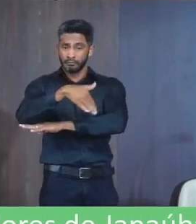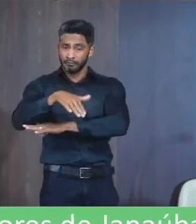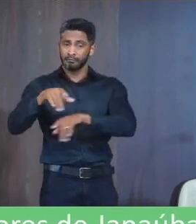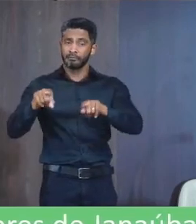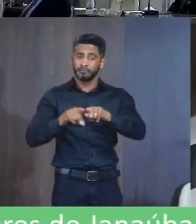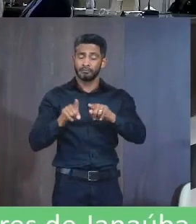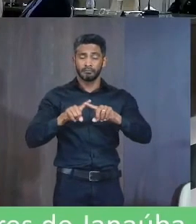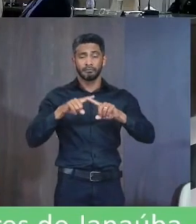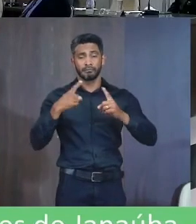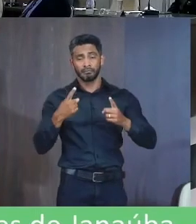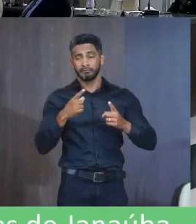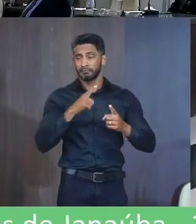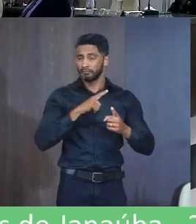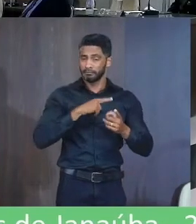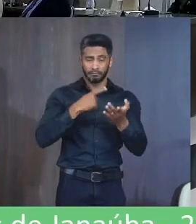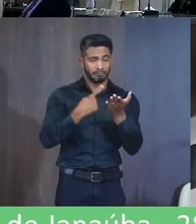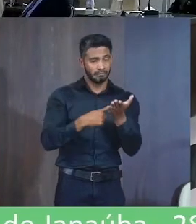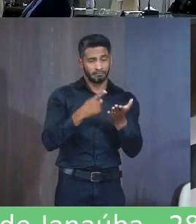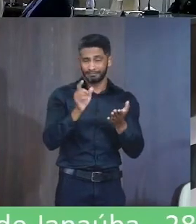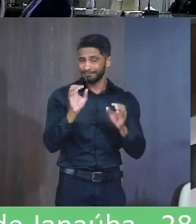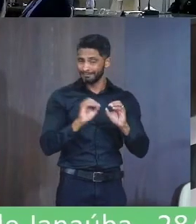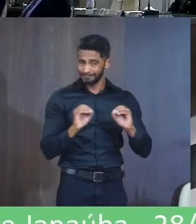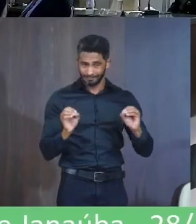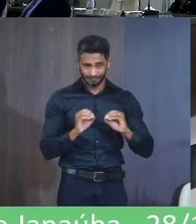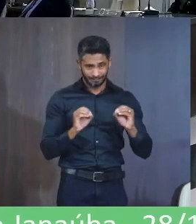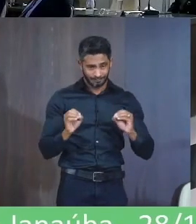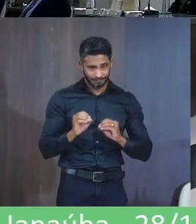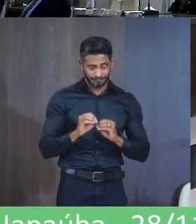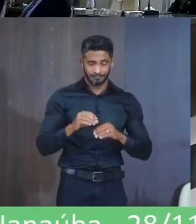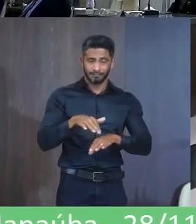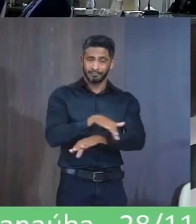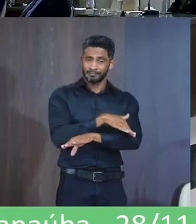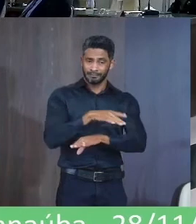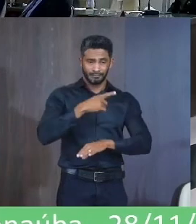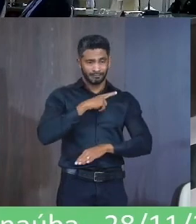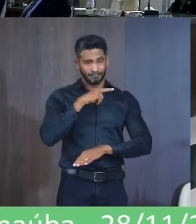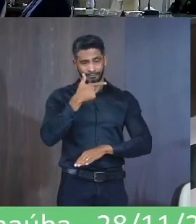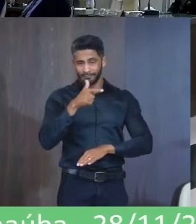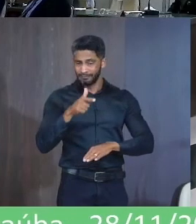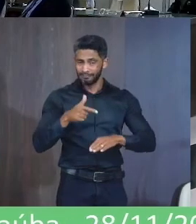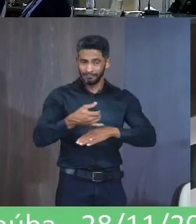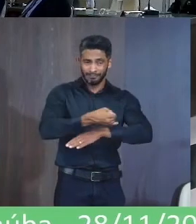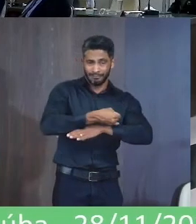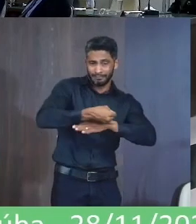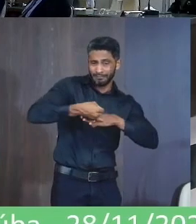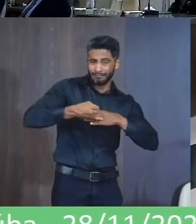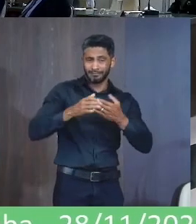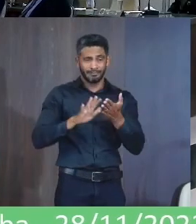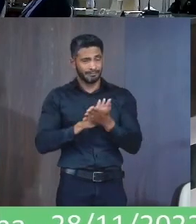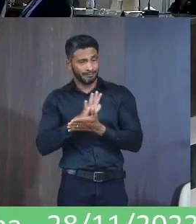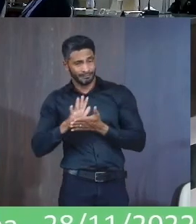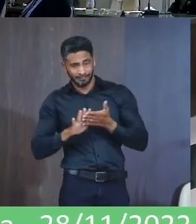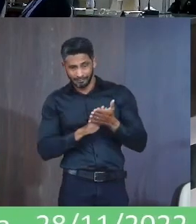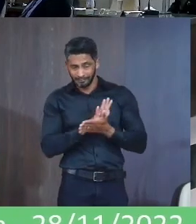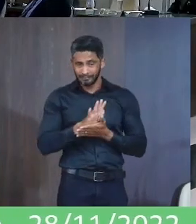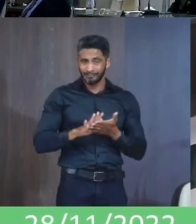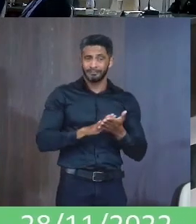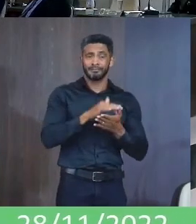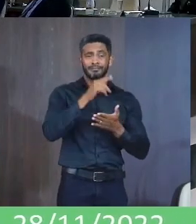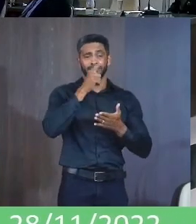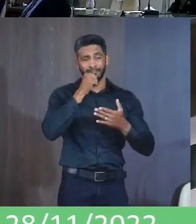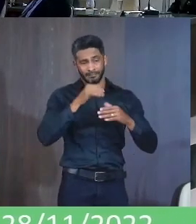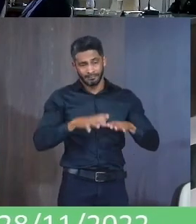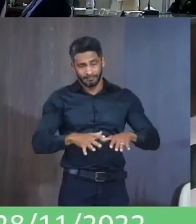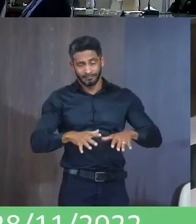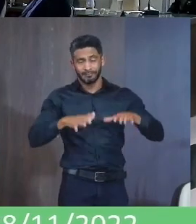Mas também Não cumpriu Com a promessa Fui lesada A rua está Sem infraestrutura E me cobram Indevidamente Impostos